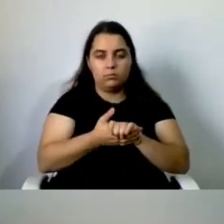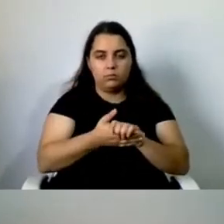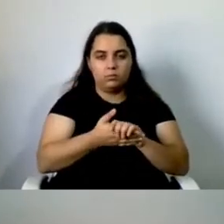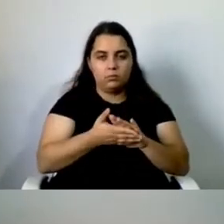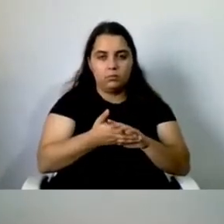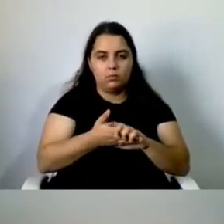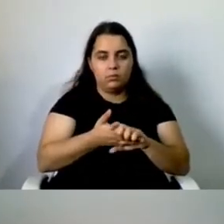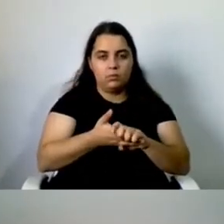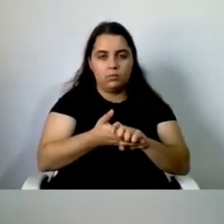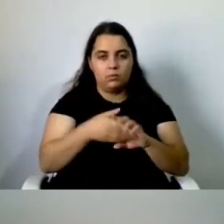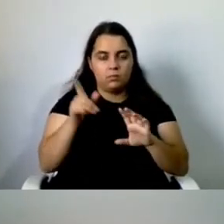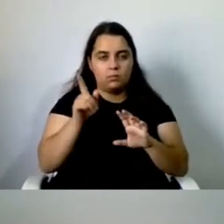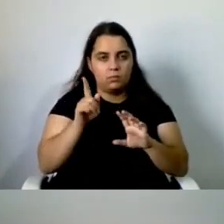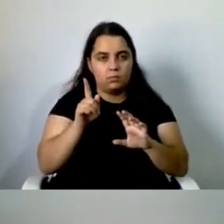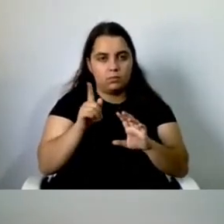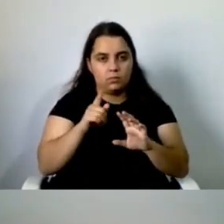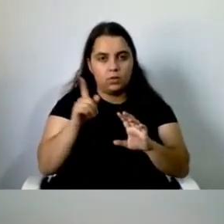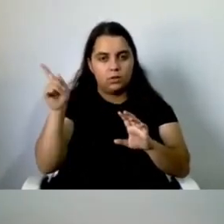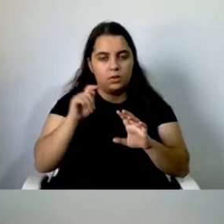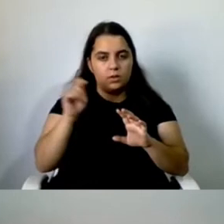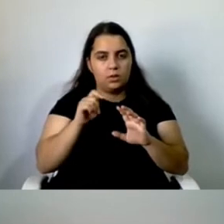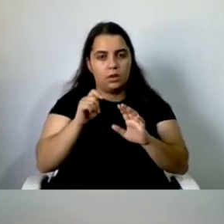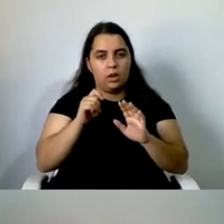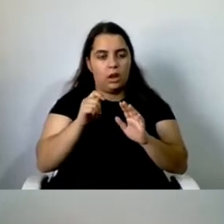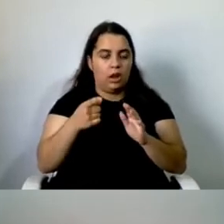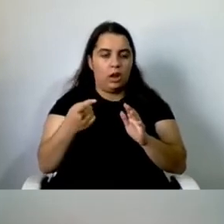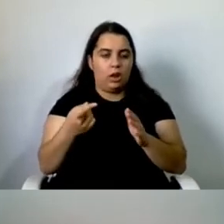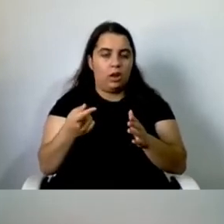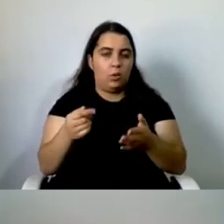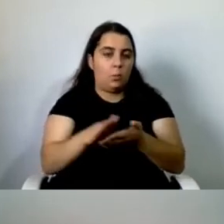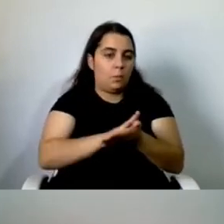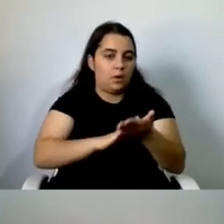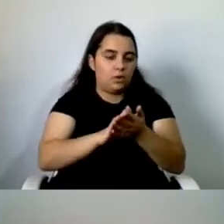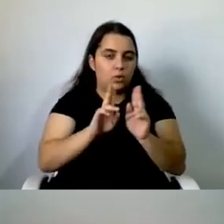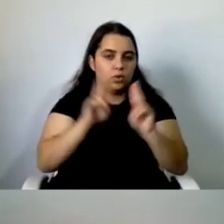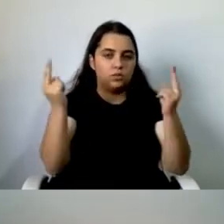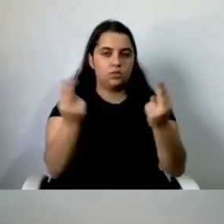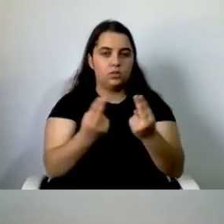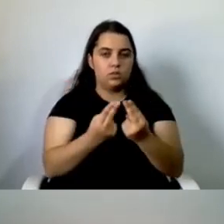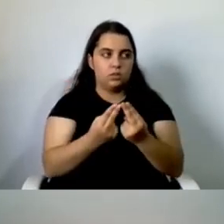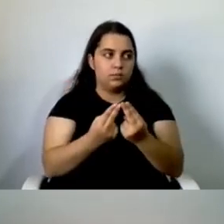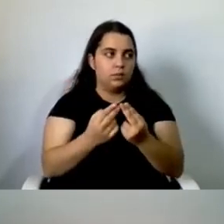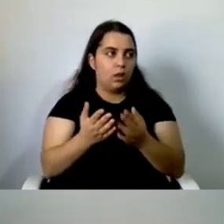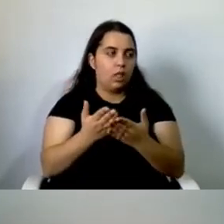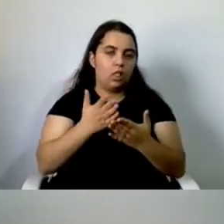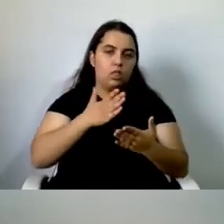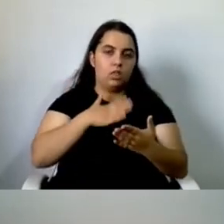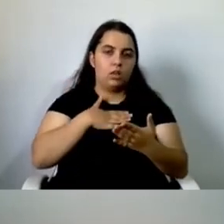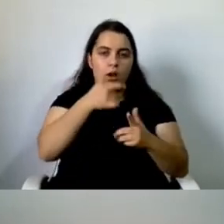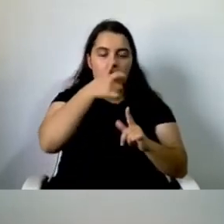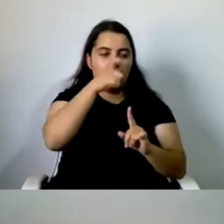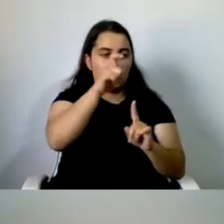cabeça e nós defendemos o rendimento básico universal que permitia ao indivíduo viver com